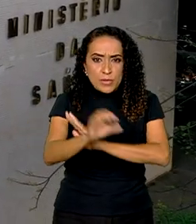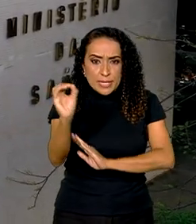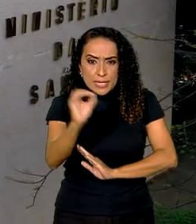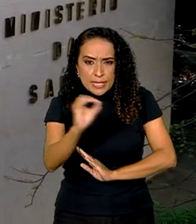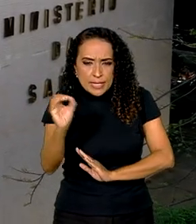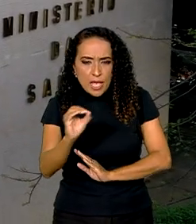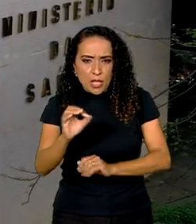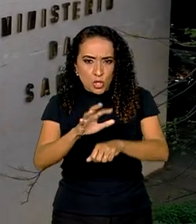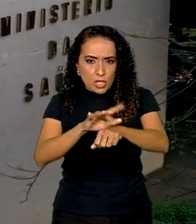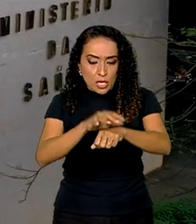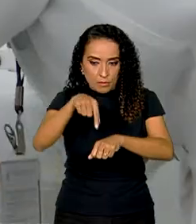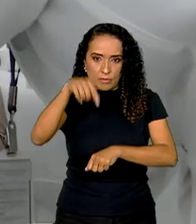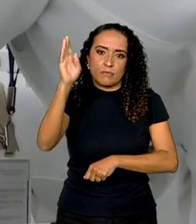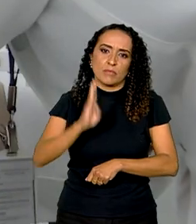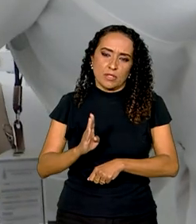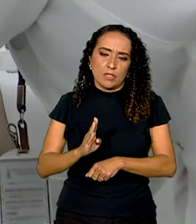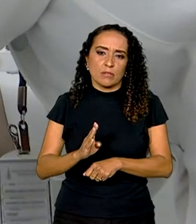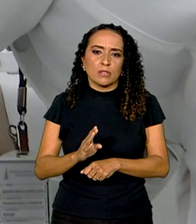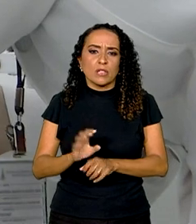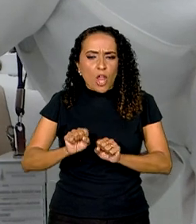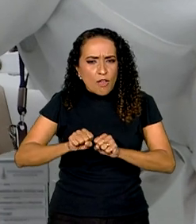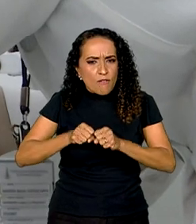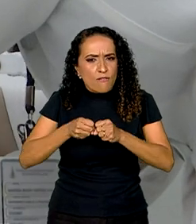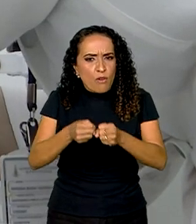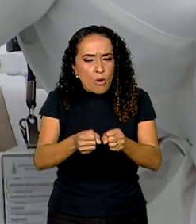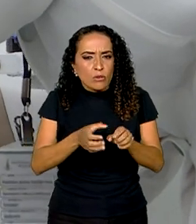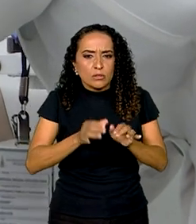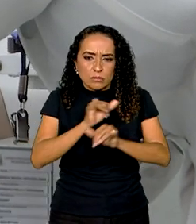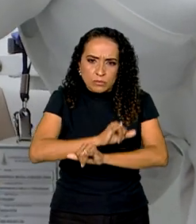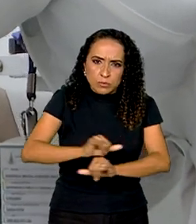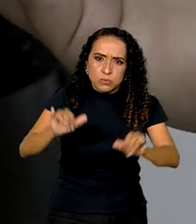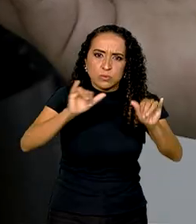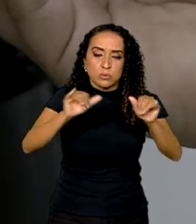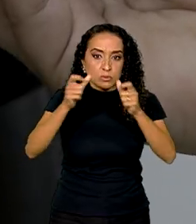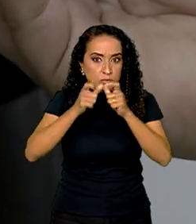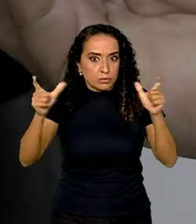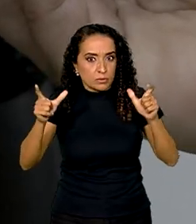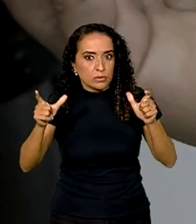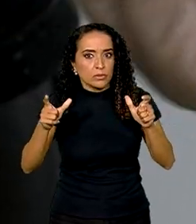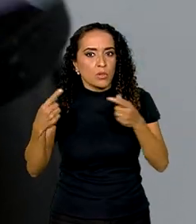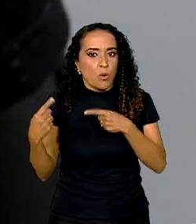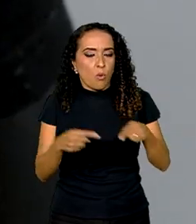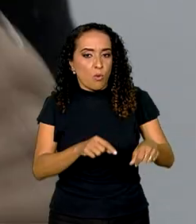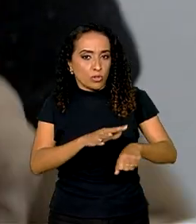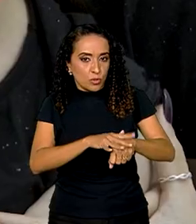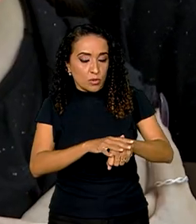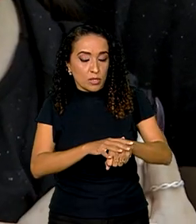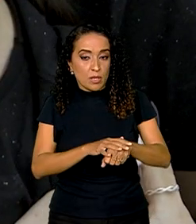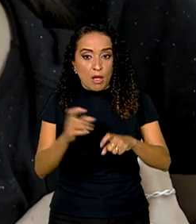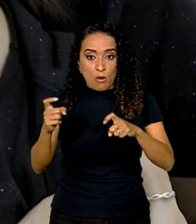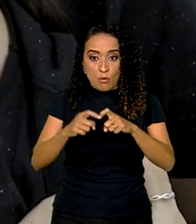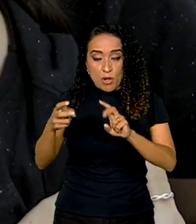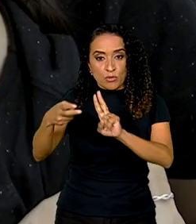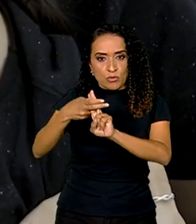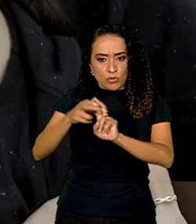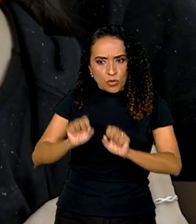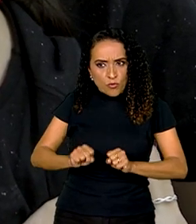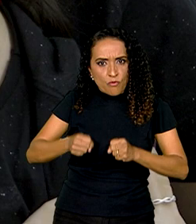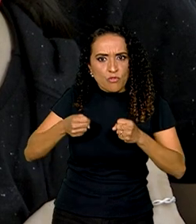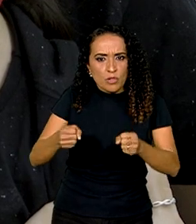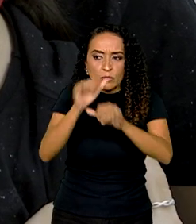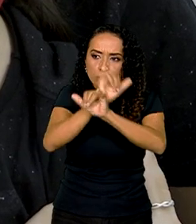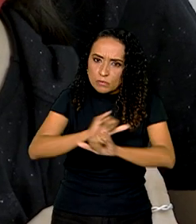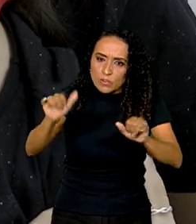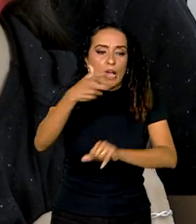casos de sarampo no país e vem reforçando o alerta contra a doença. Os médicos do SUS estão empenhados em divulgar